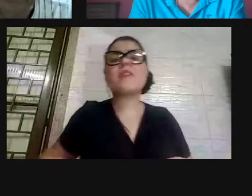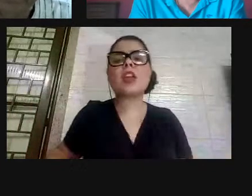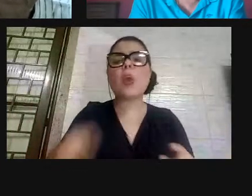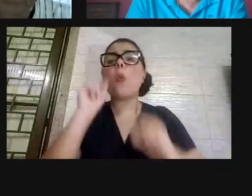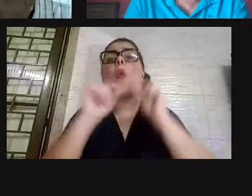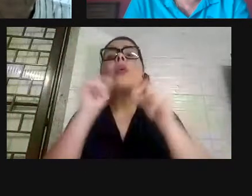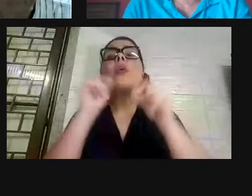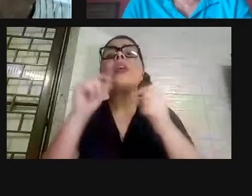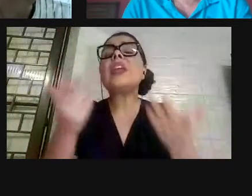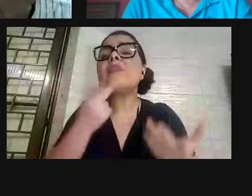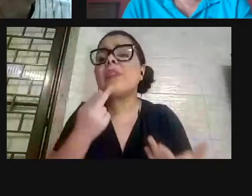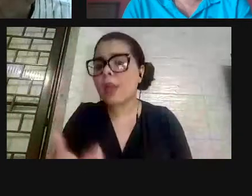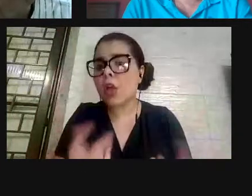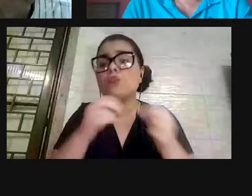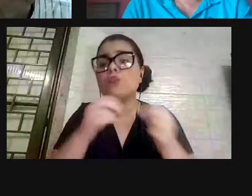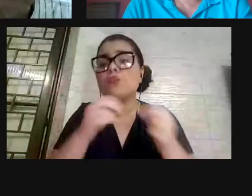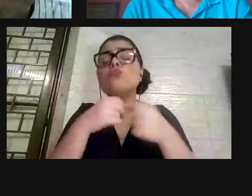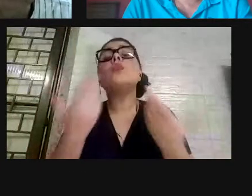sempre? É a mesma ladainha?